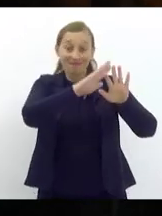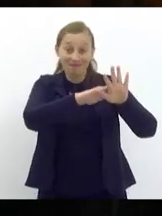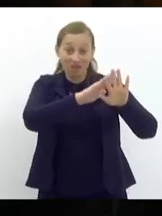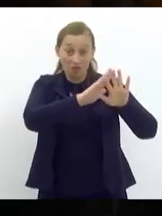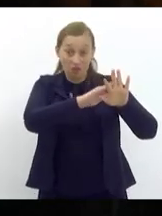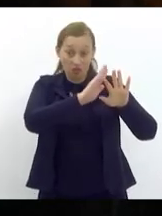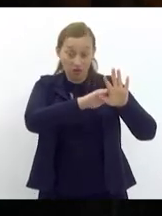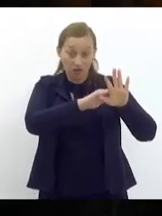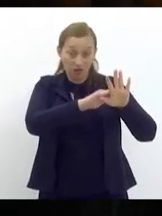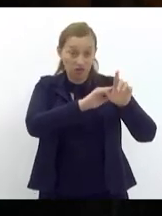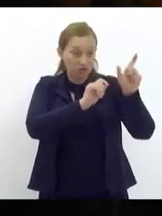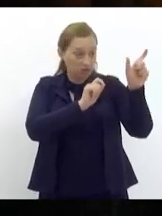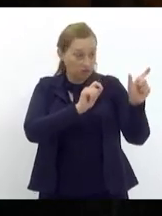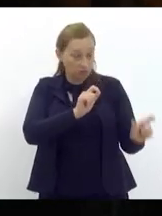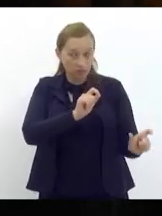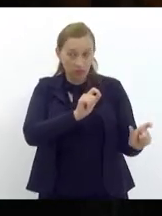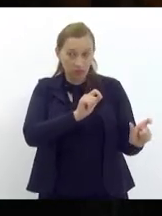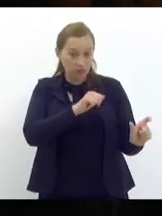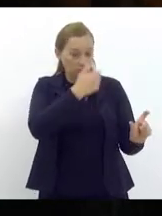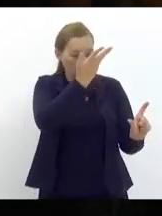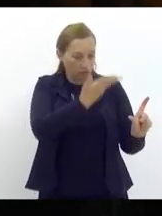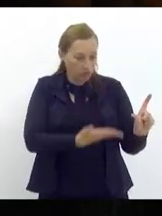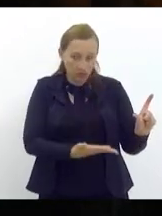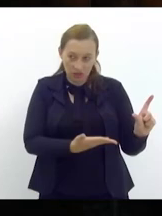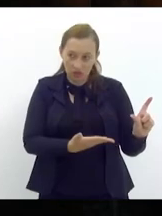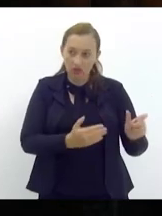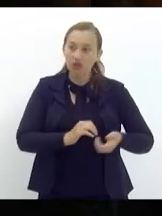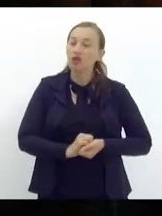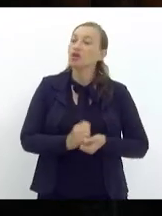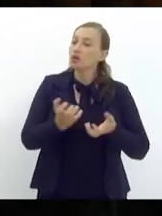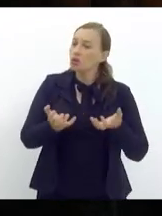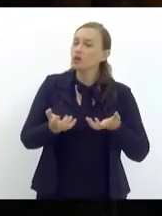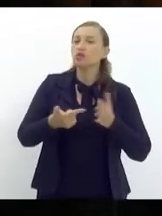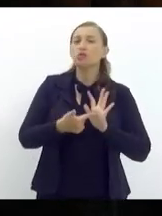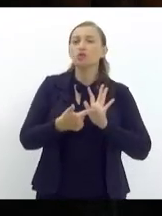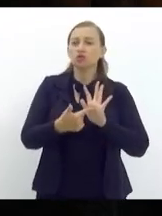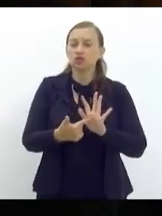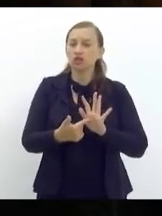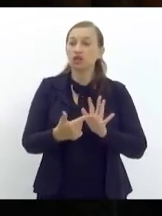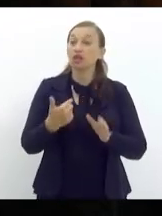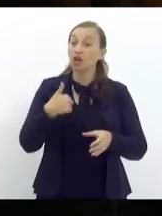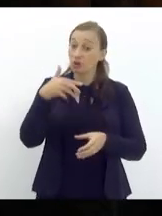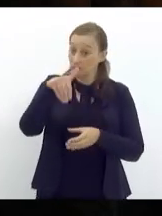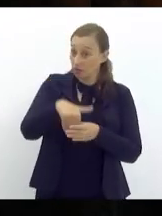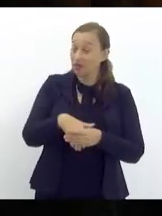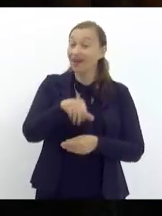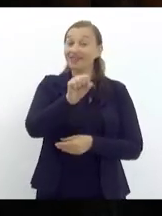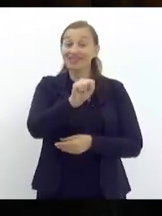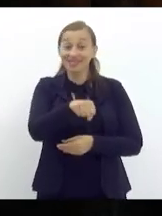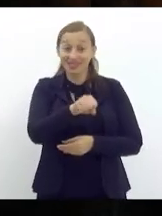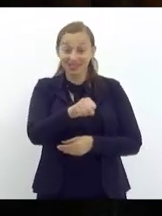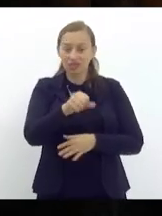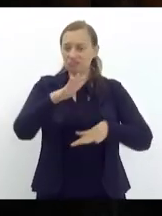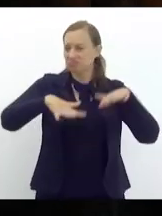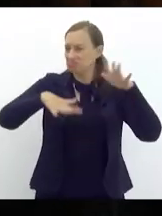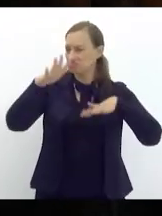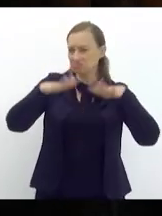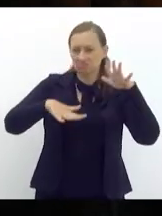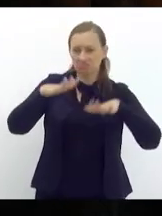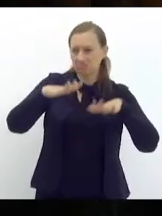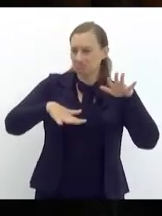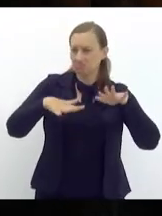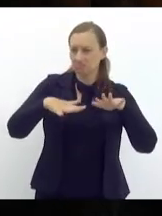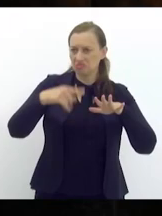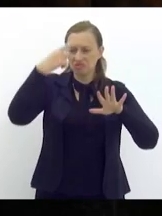do homenageado e eu quis mostrar que eu ia votar sim independente dessa